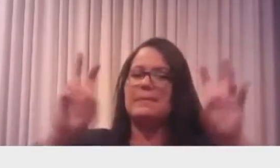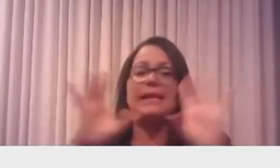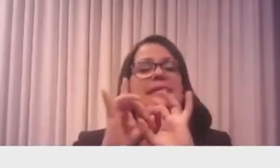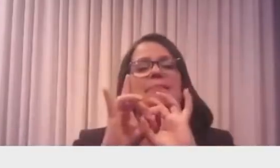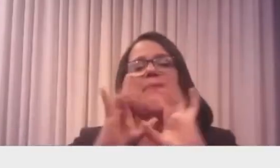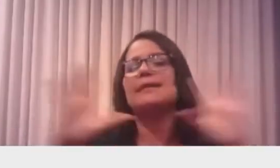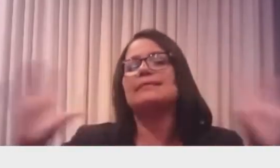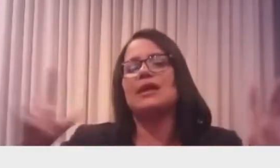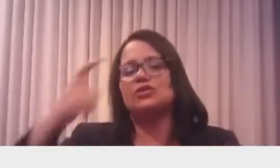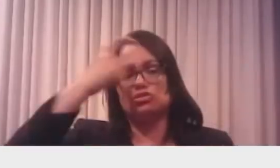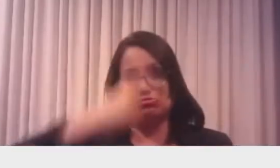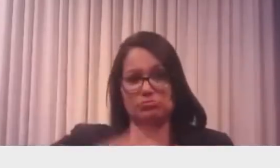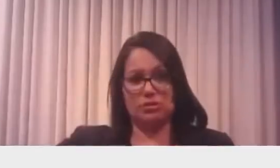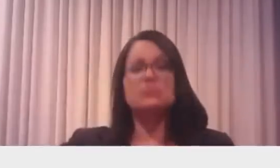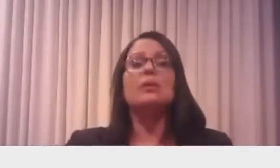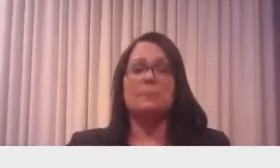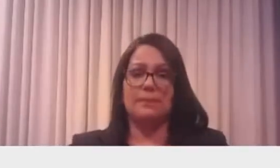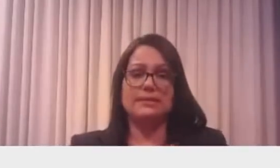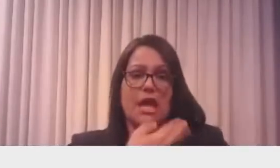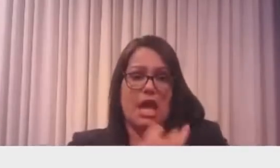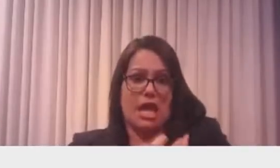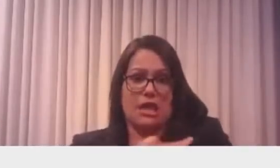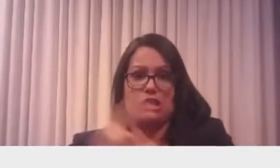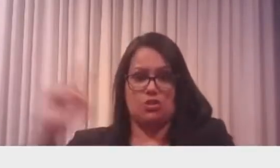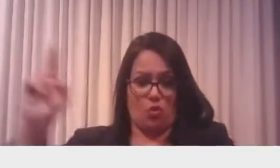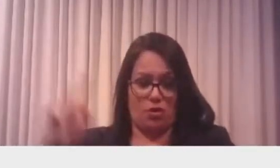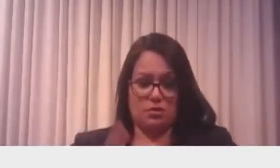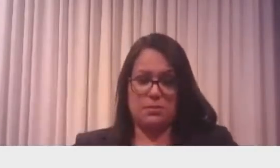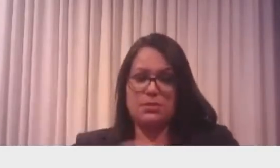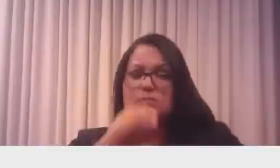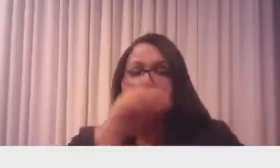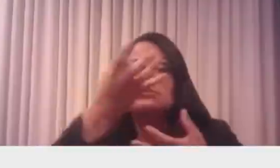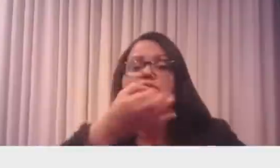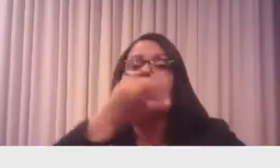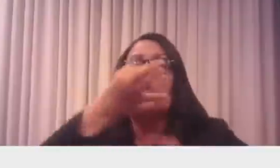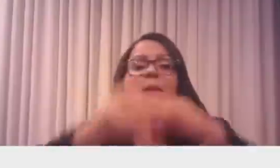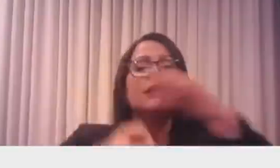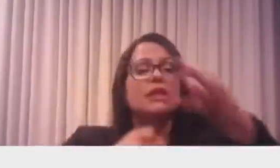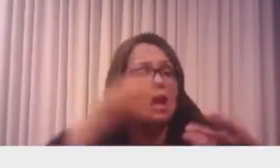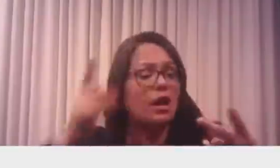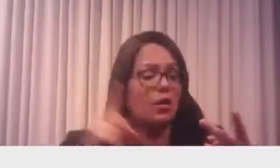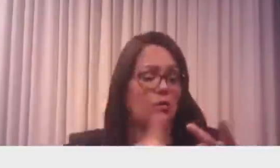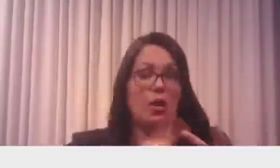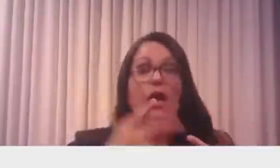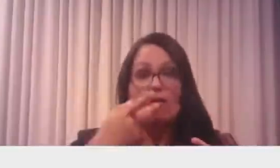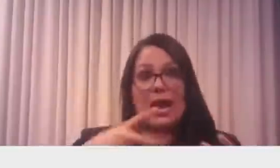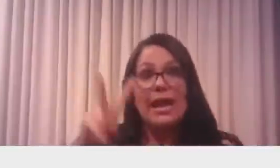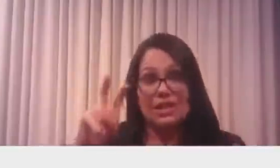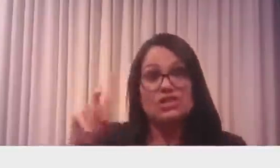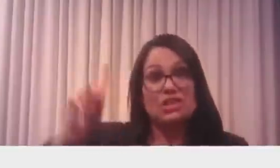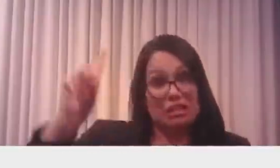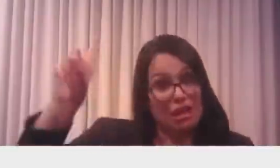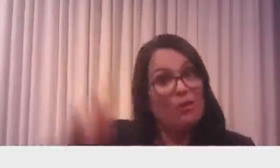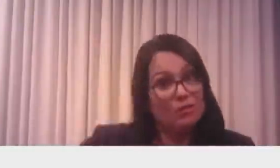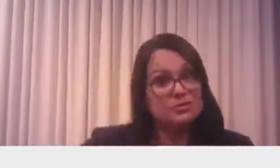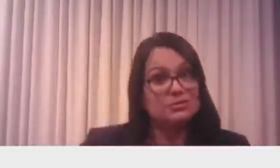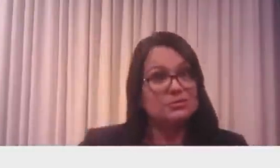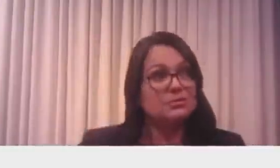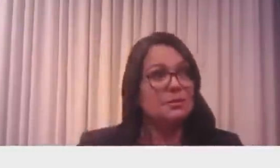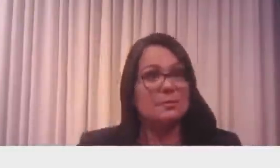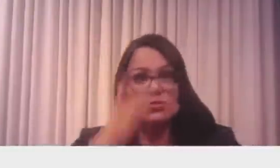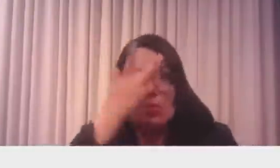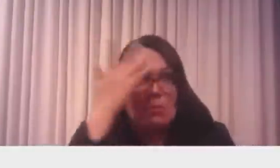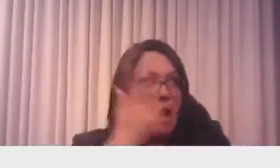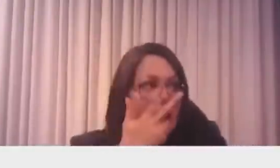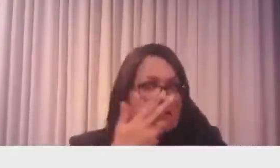liberdade religiosa e de expressão. Falei em Deus, coisa que parece que todo mundo tem